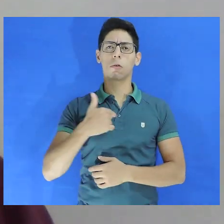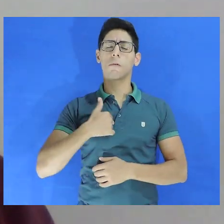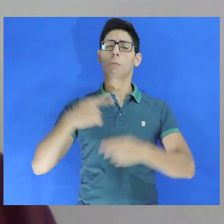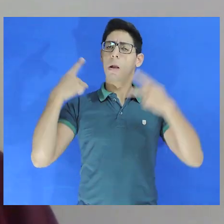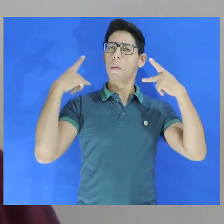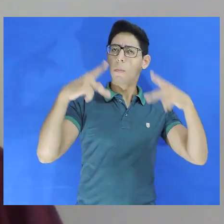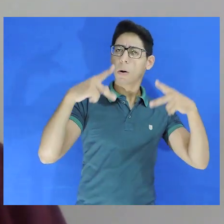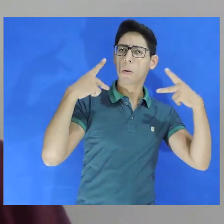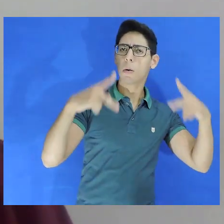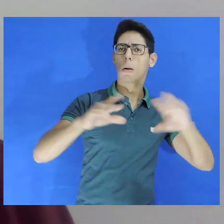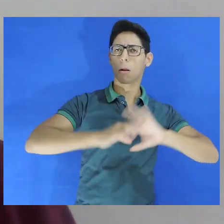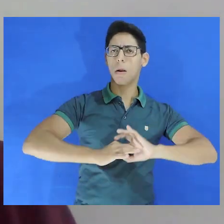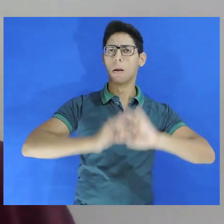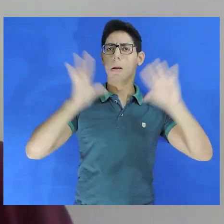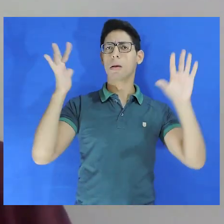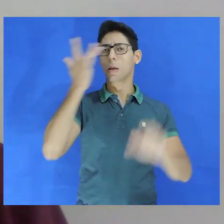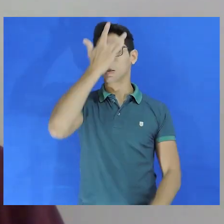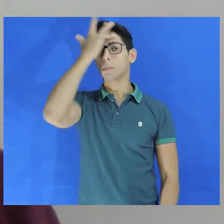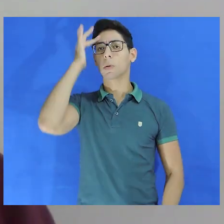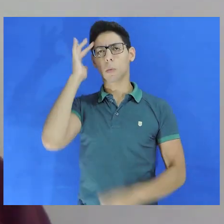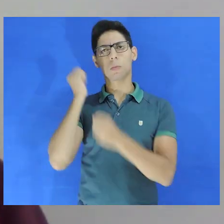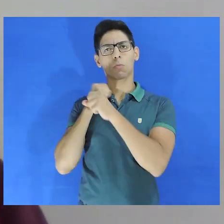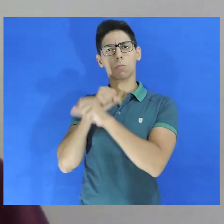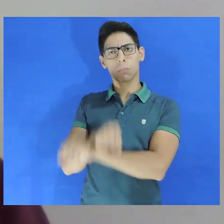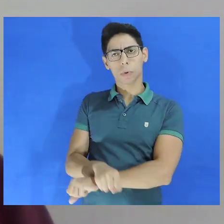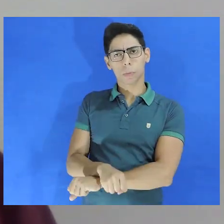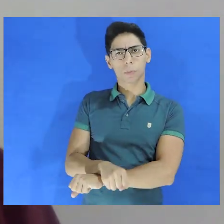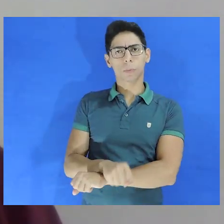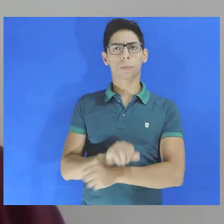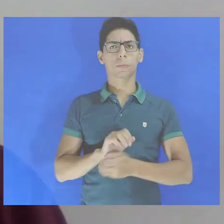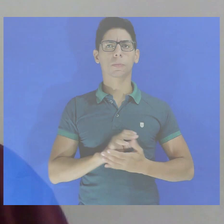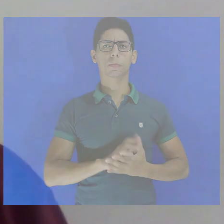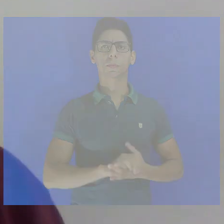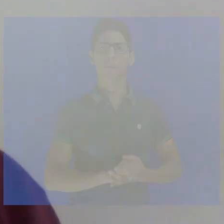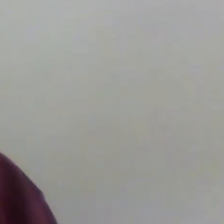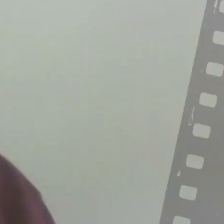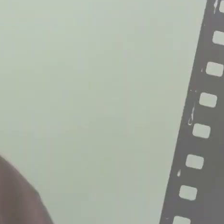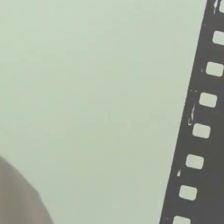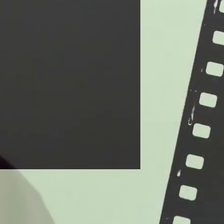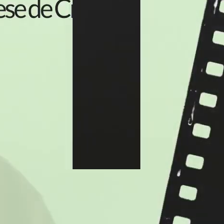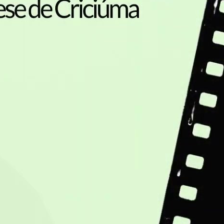Eu vim para proclamar a liberdade aos prisioneiros.